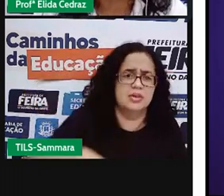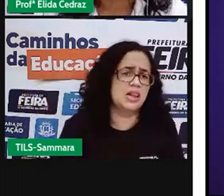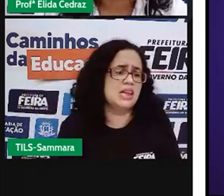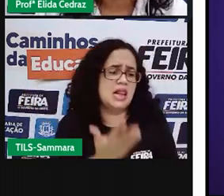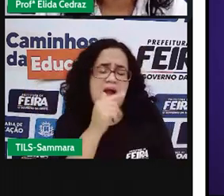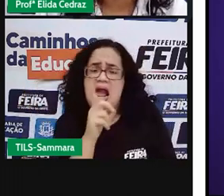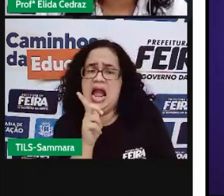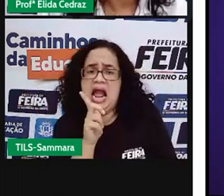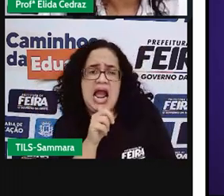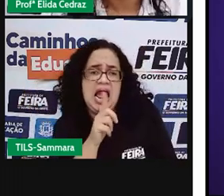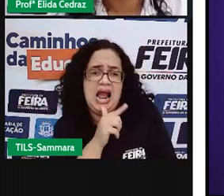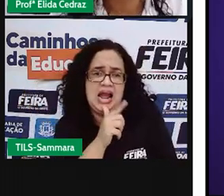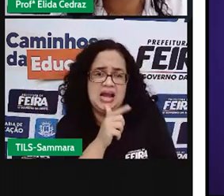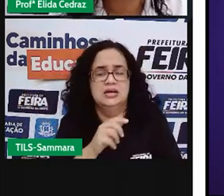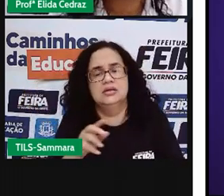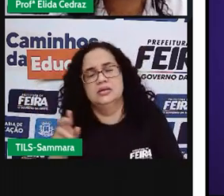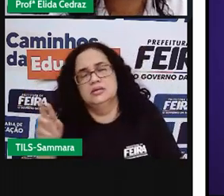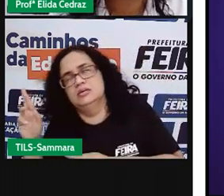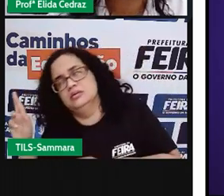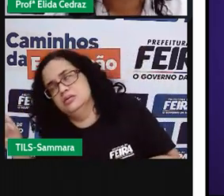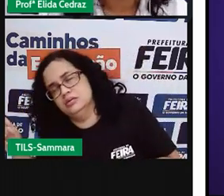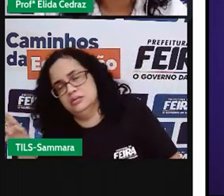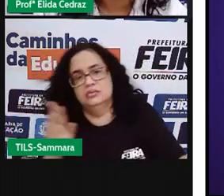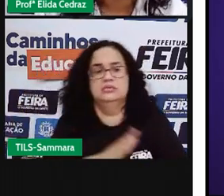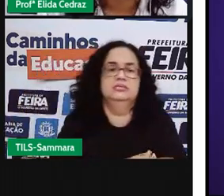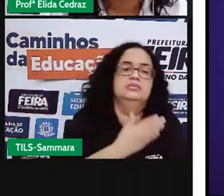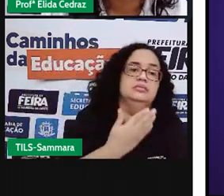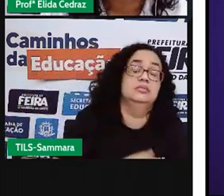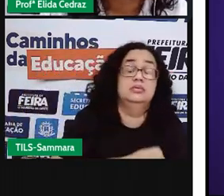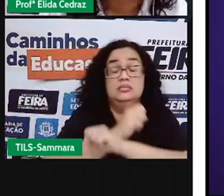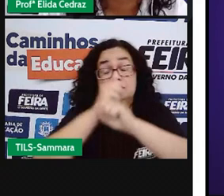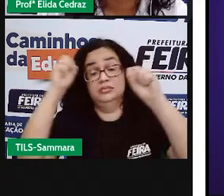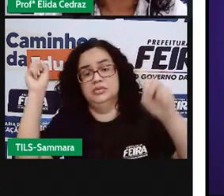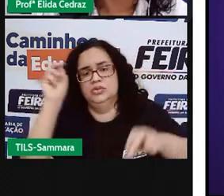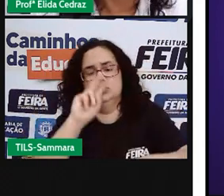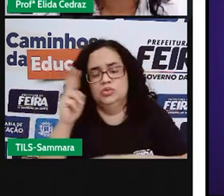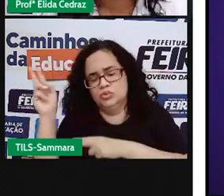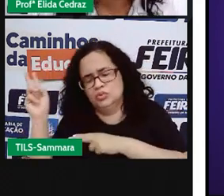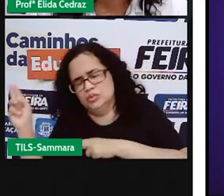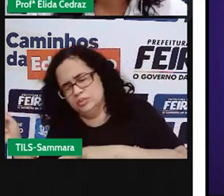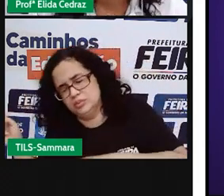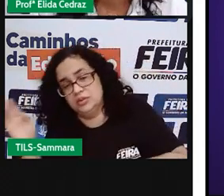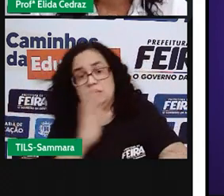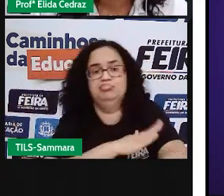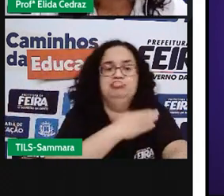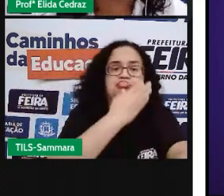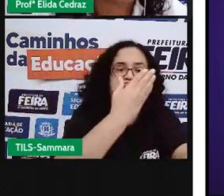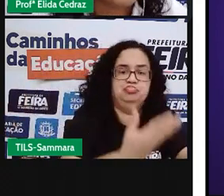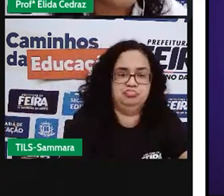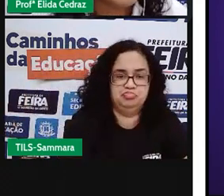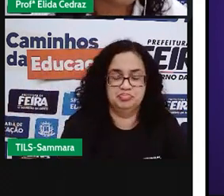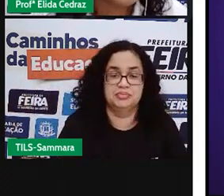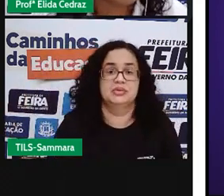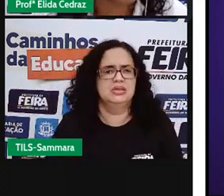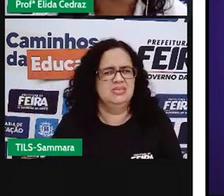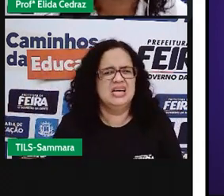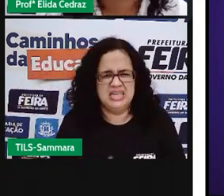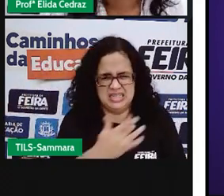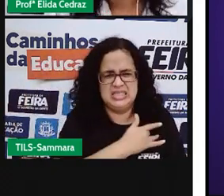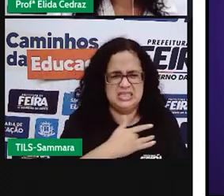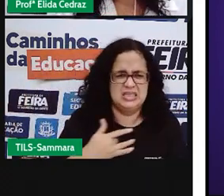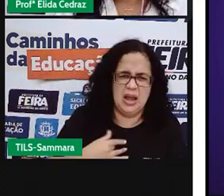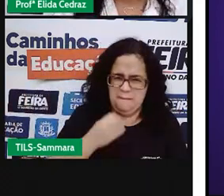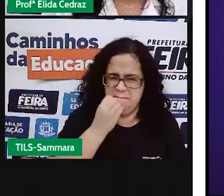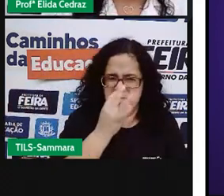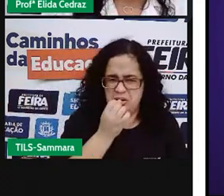não beber água, dormir tarde, acordar tarde. Essas coisas deixam a gente com a vida mais saudável?